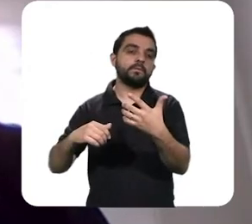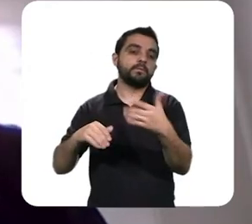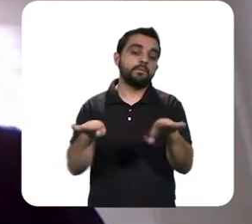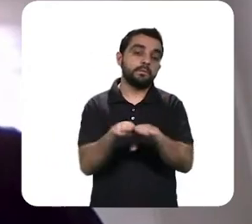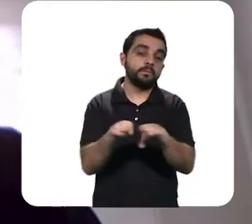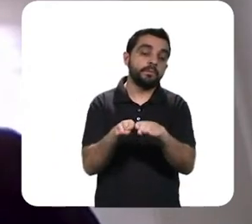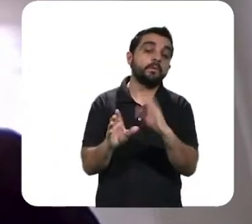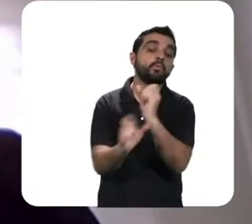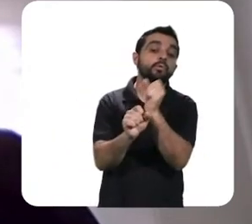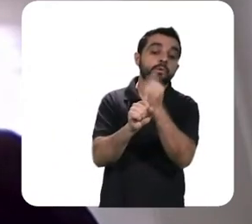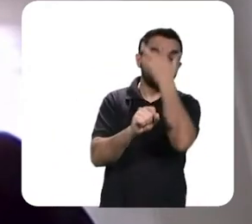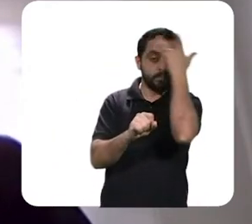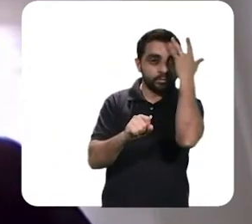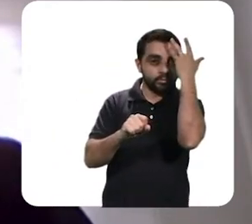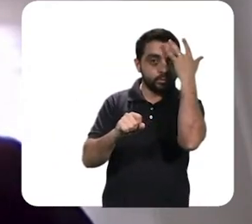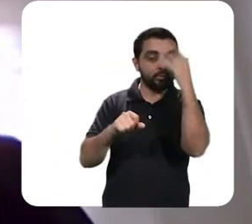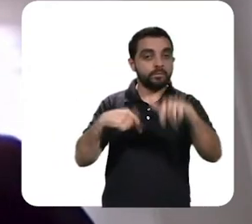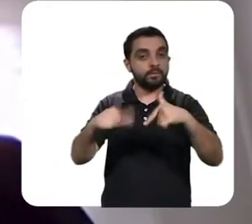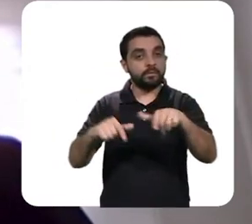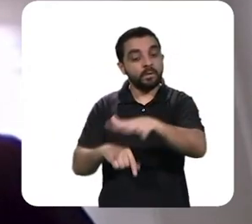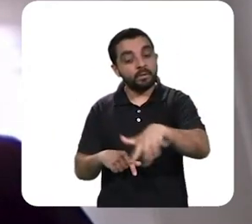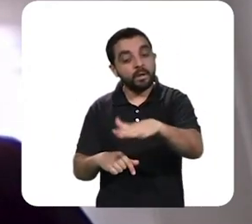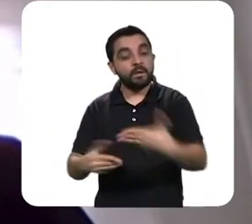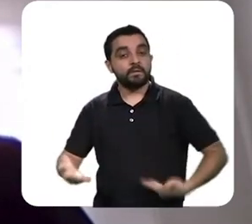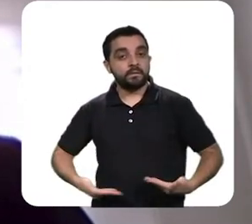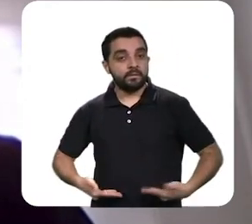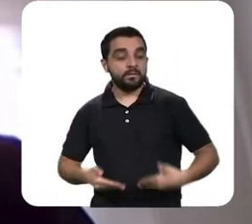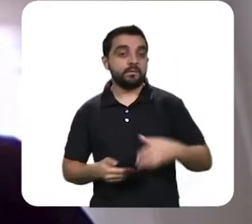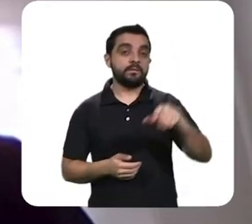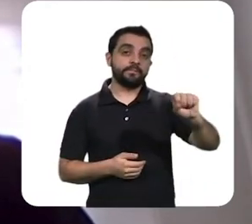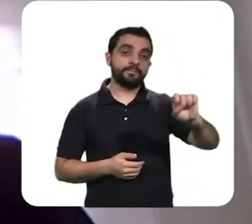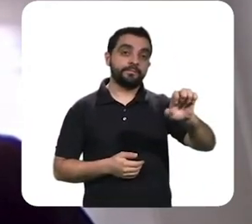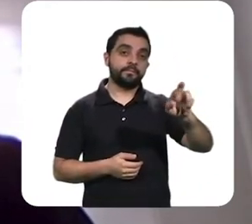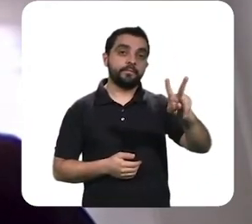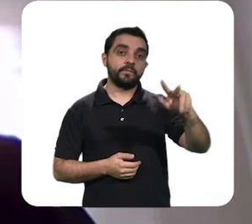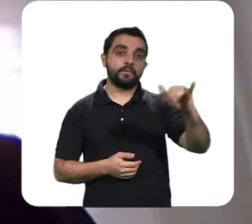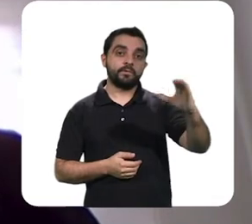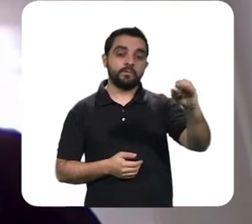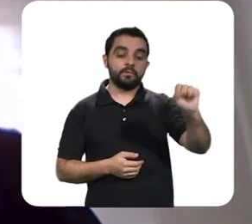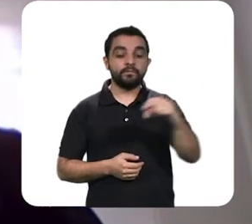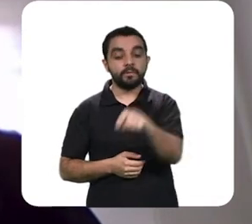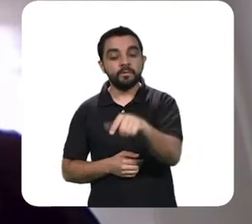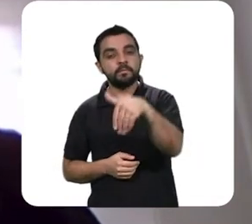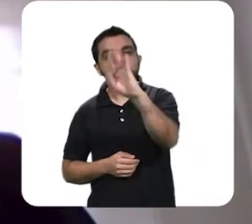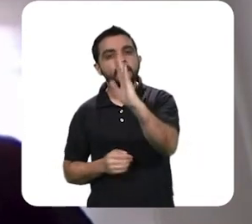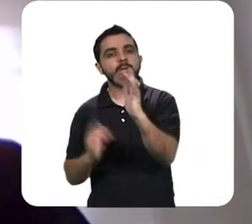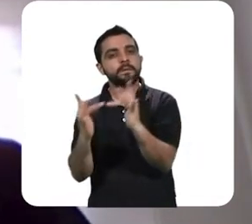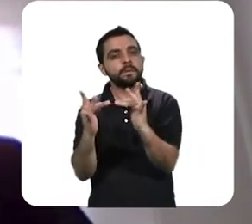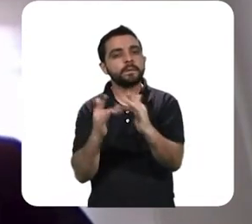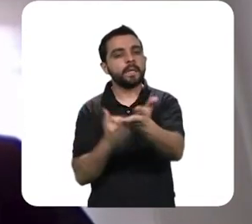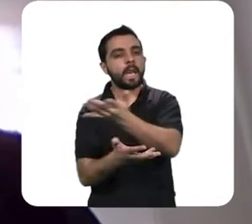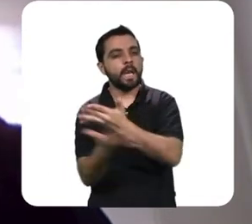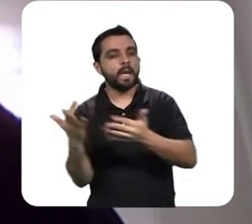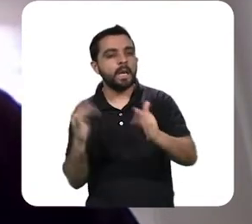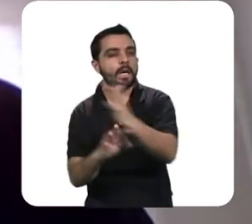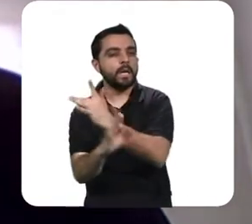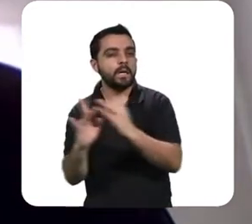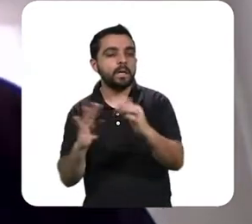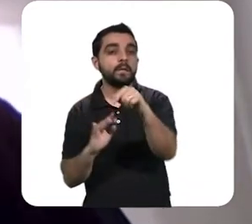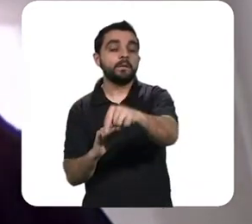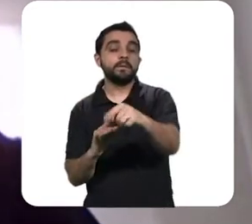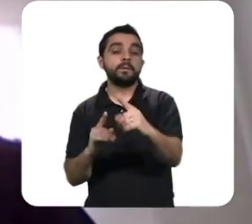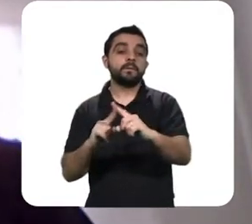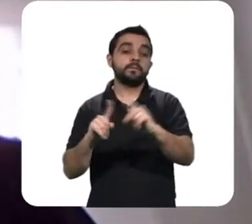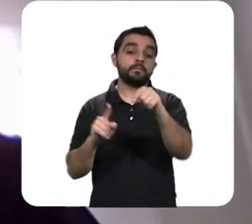serviços obviamente que as atividades serviços que tem um caráter mais aglomerativo elas são